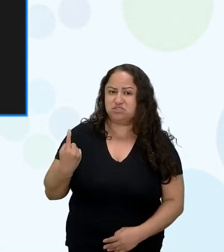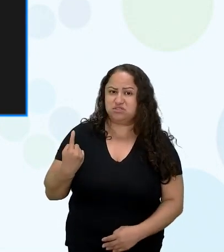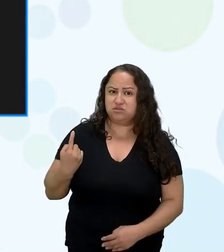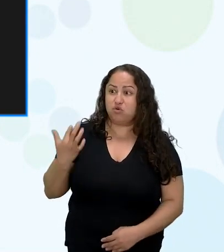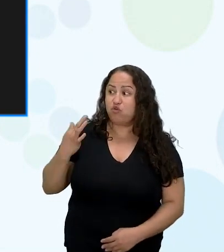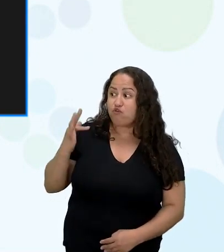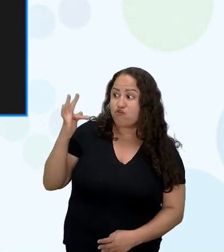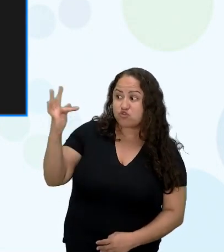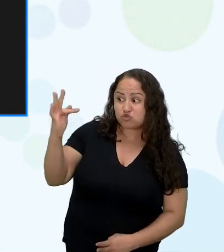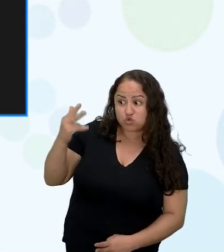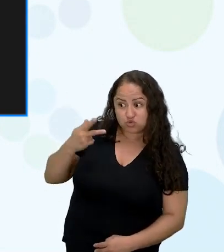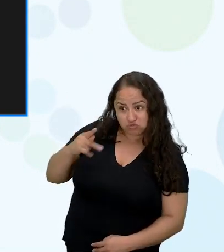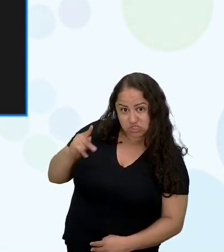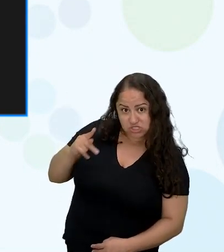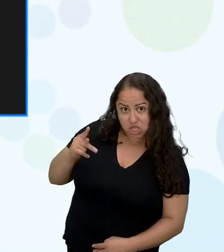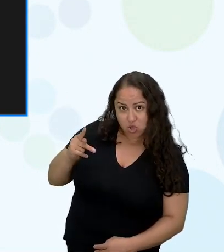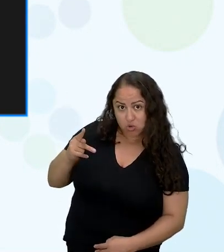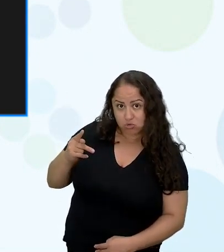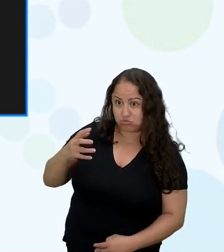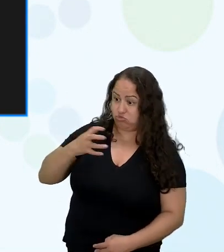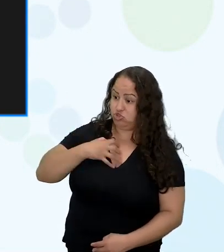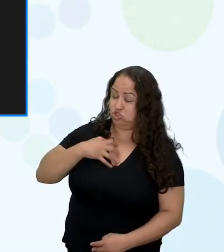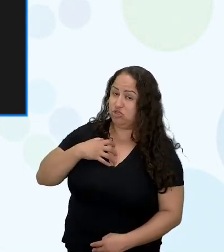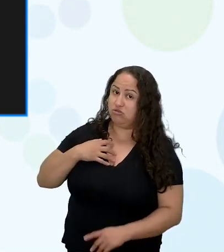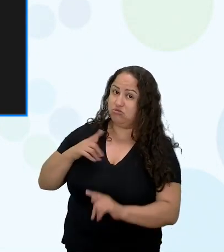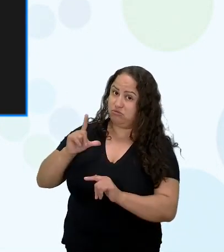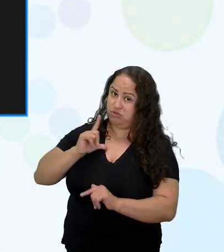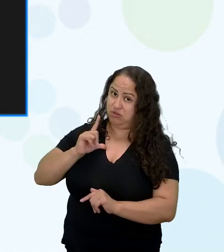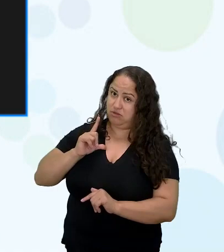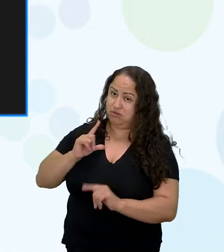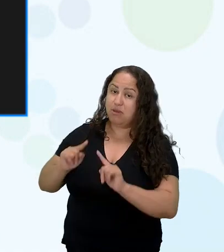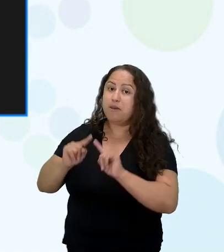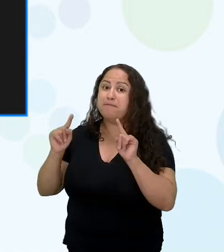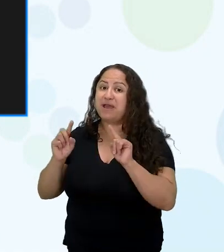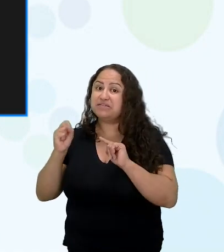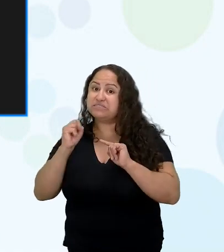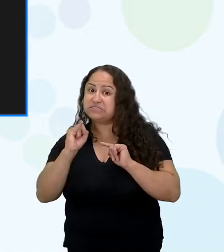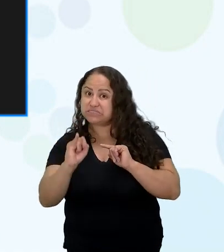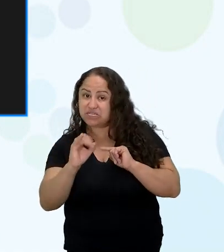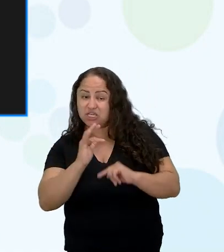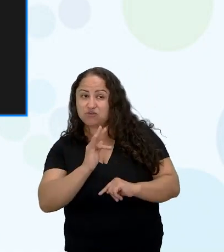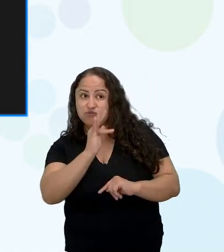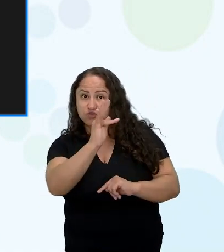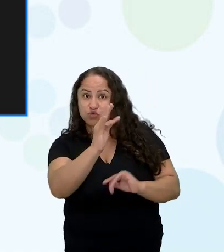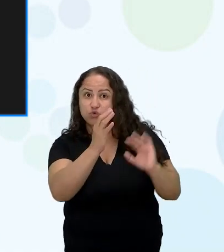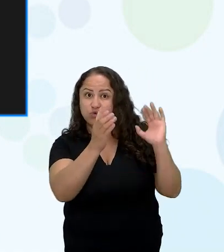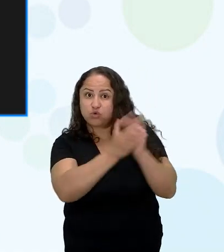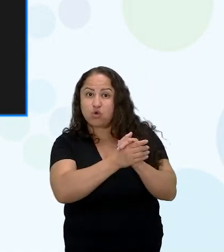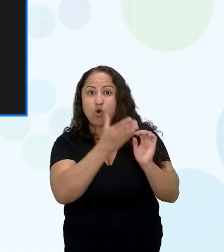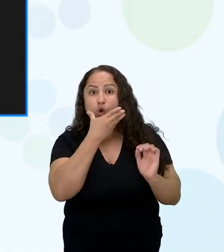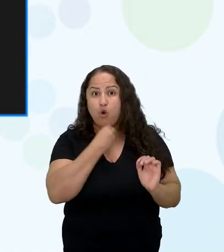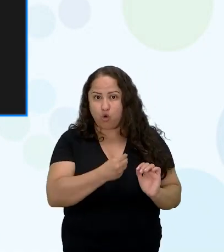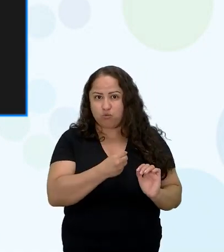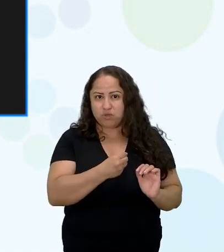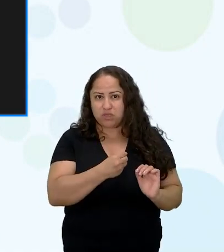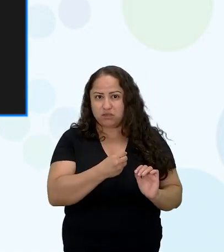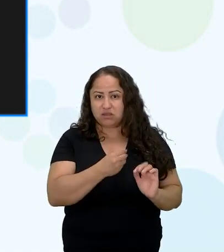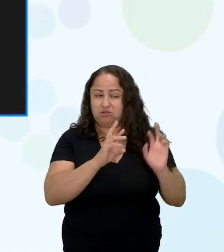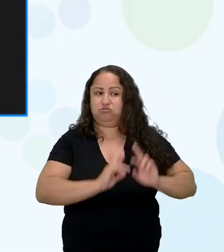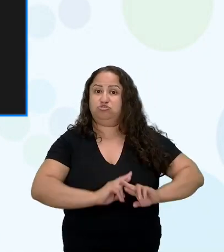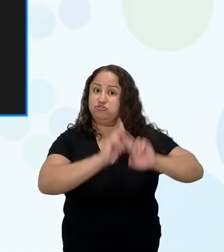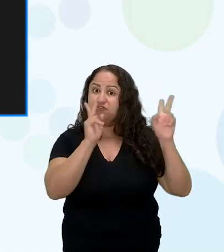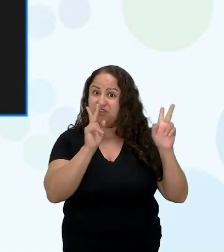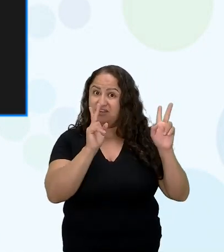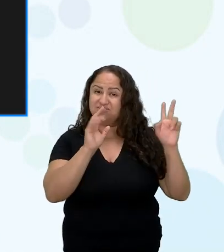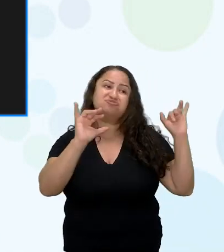quando você tá com homens teu futuro é diferente é de sofrimento e e a gente